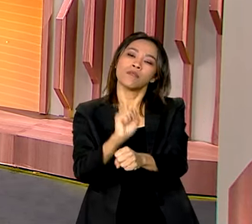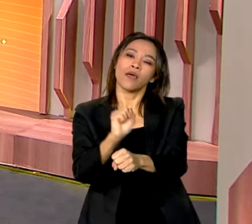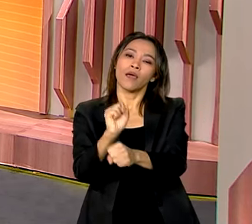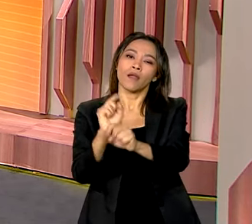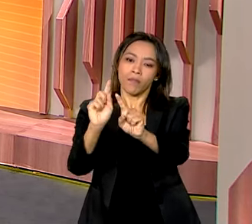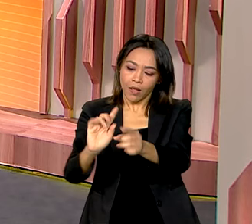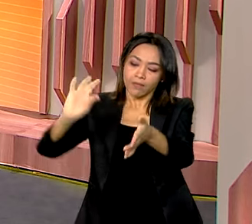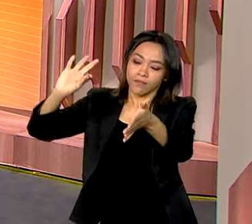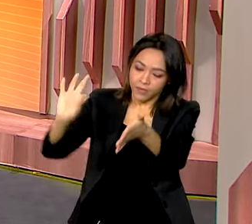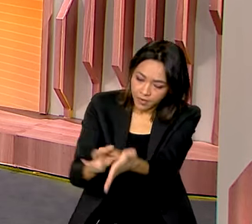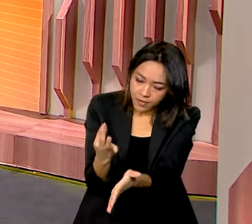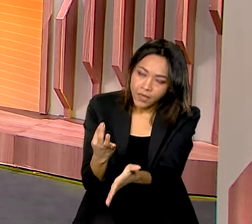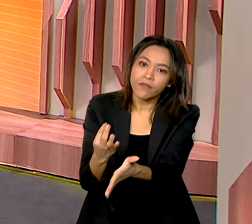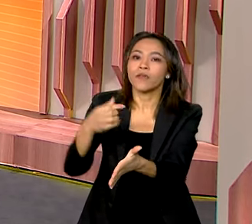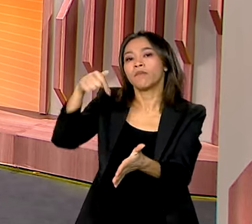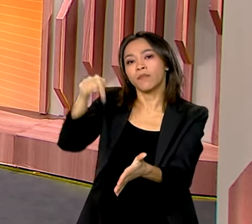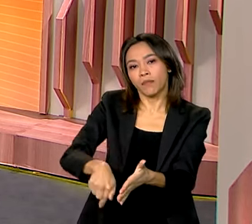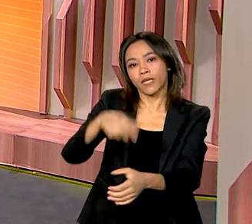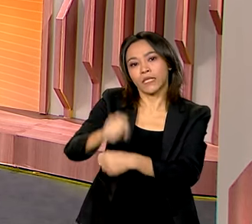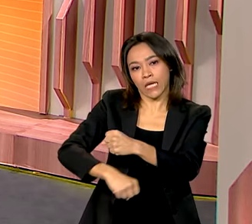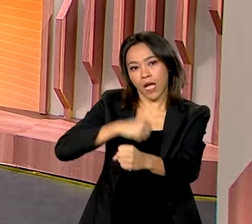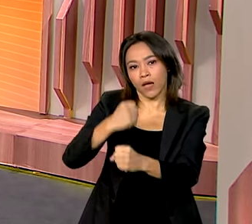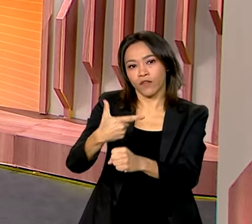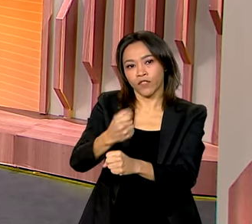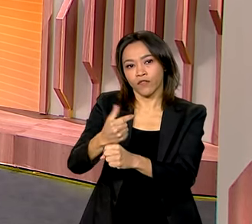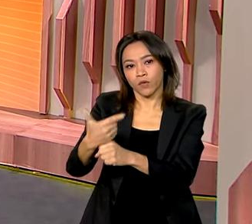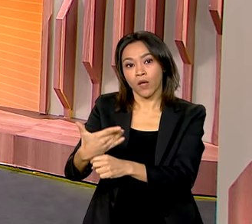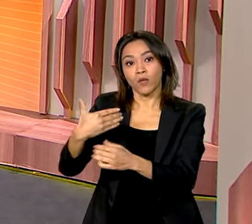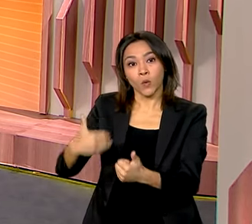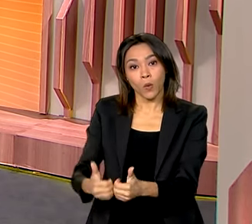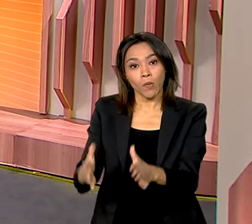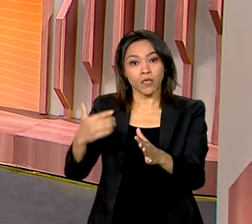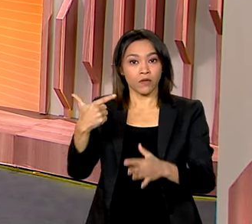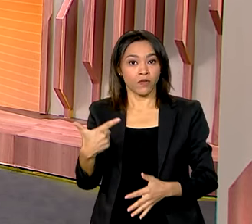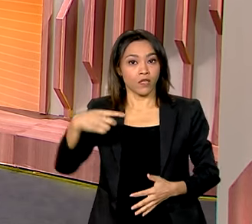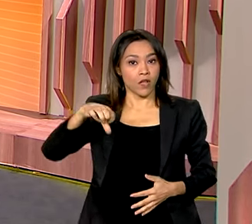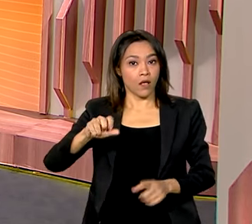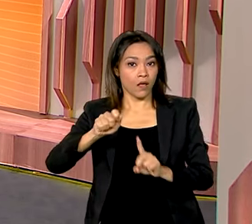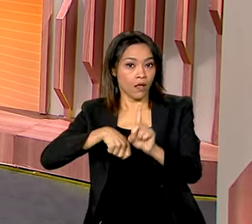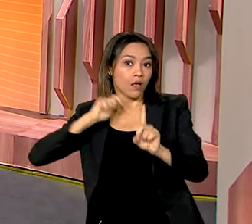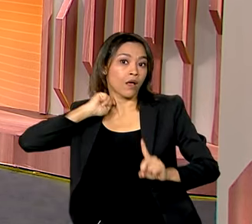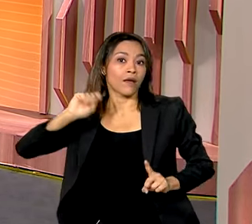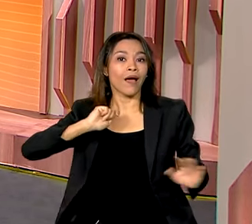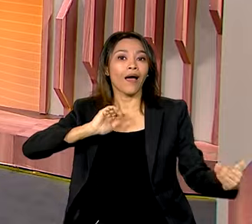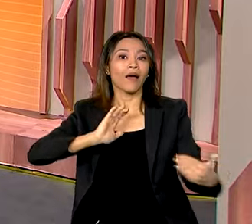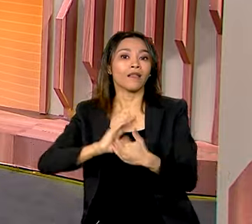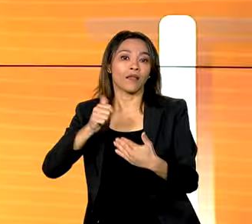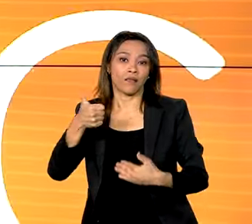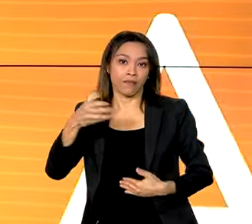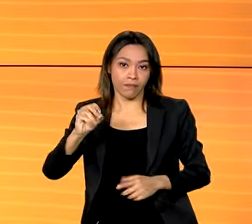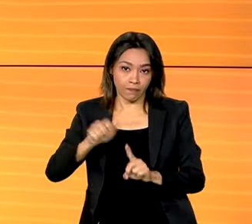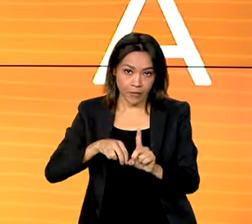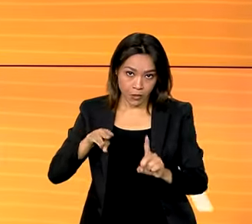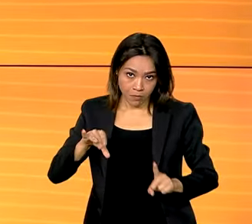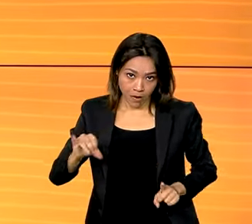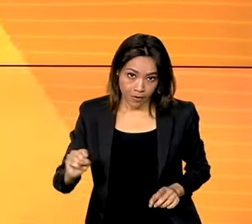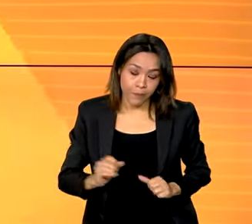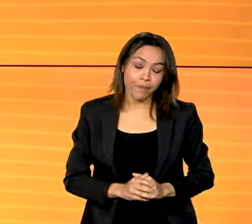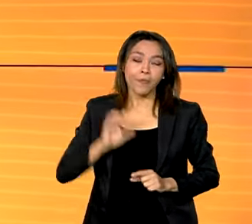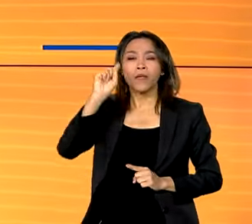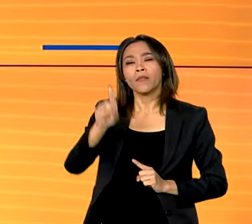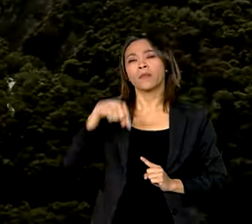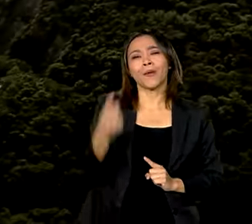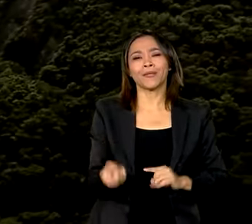inscrição no Exame de 2024, que começa em 29 de abril e vai até 10 de maio. No próximo